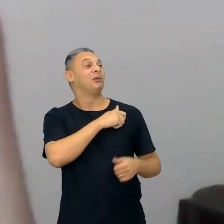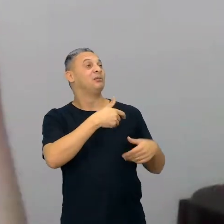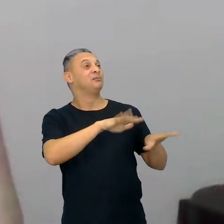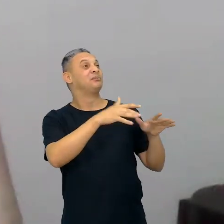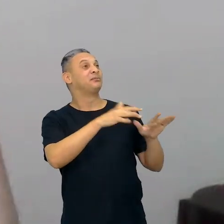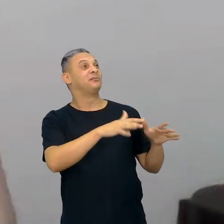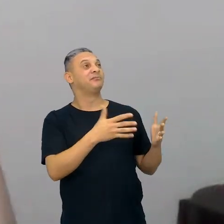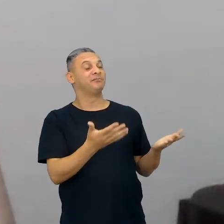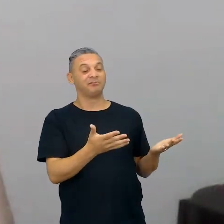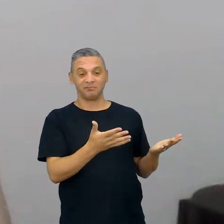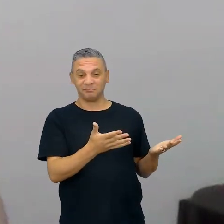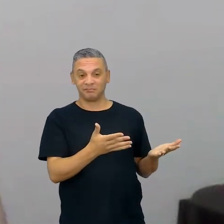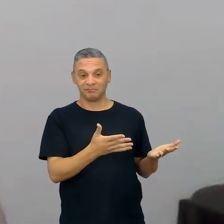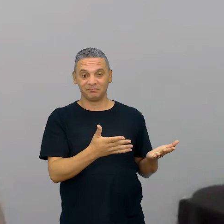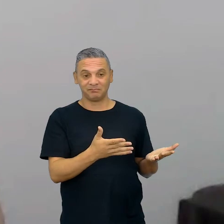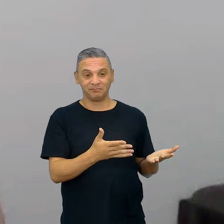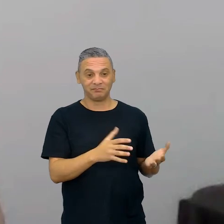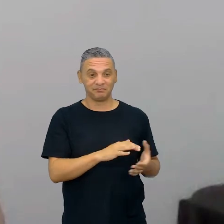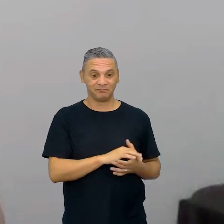material com eles,